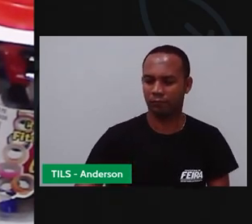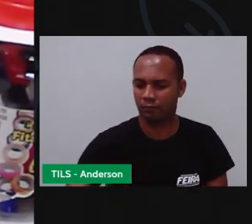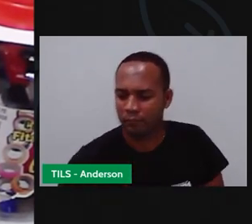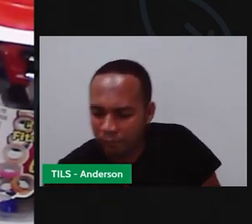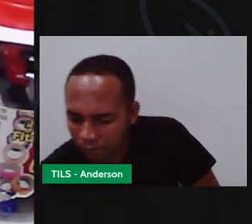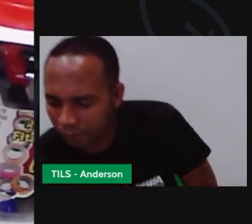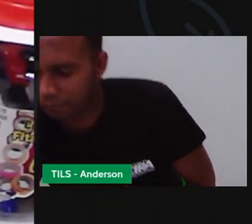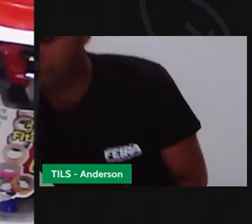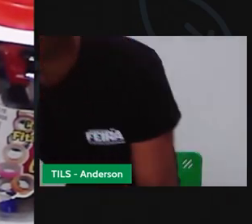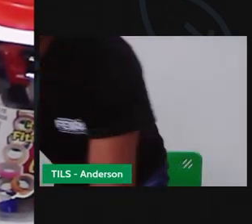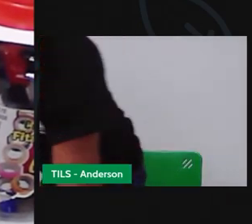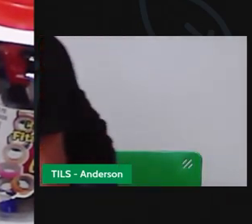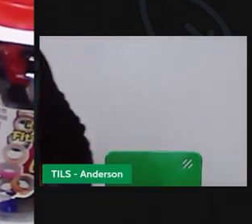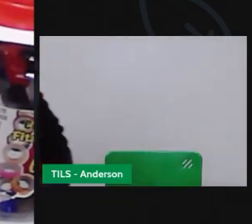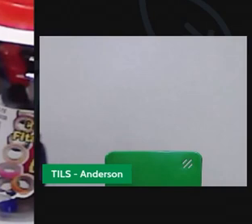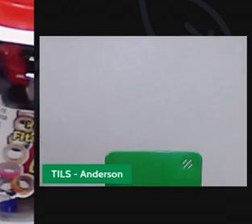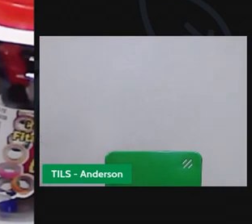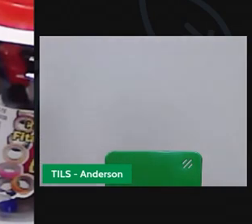Esses potinhos Por favor